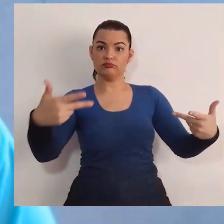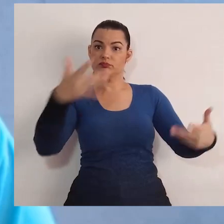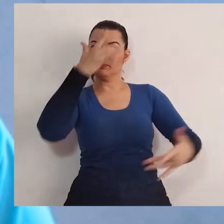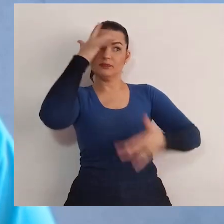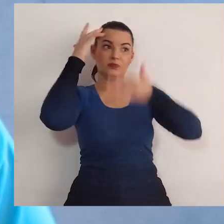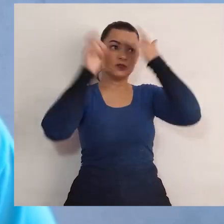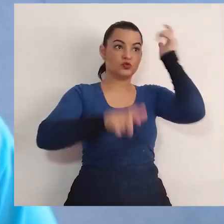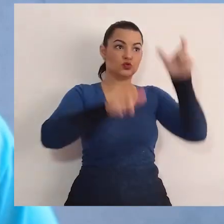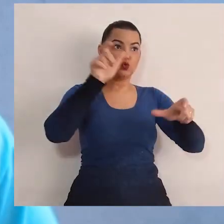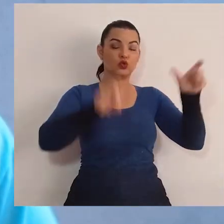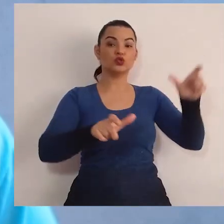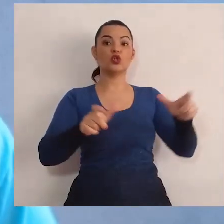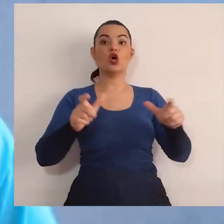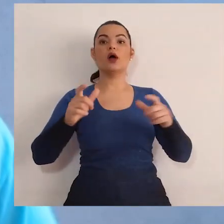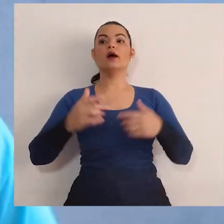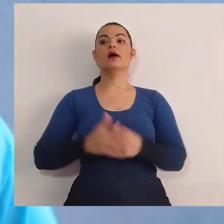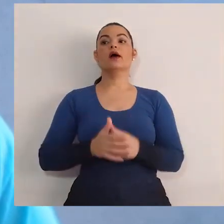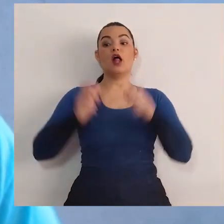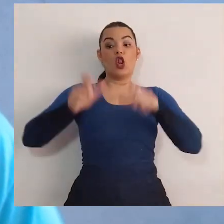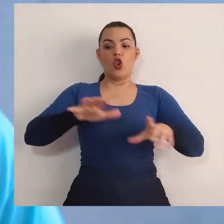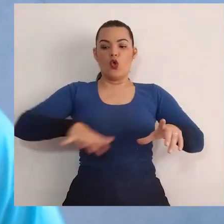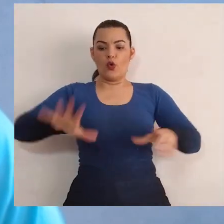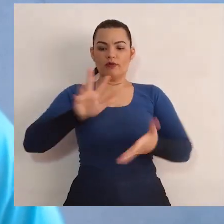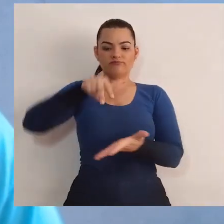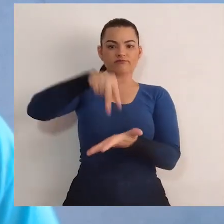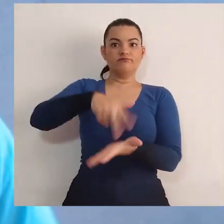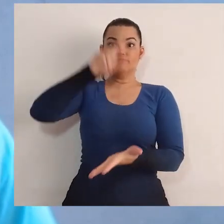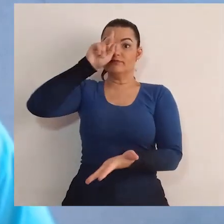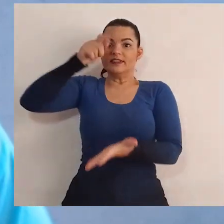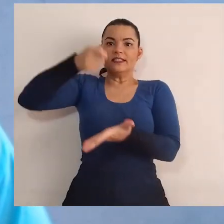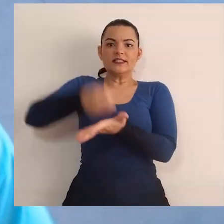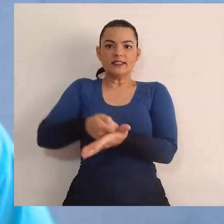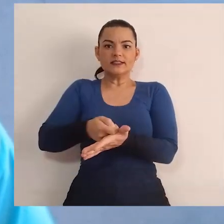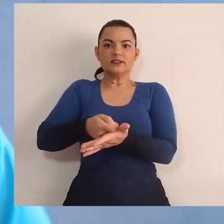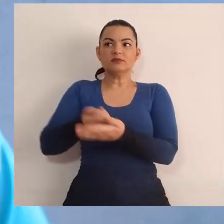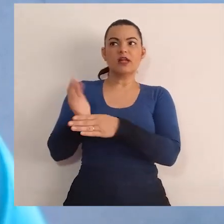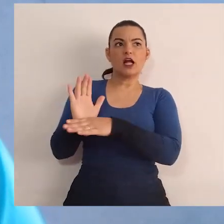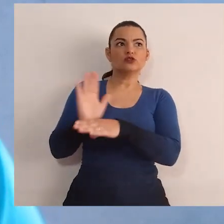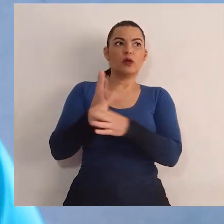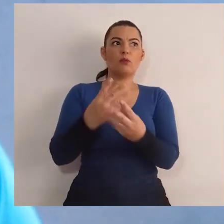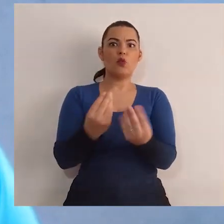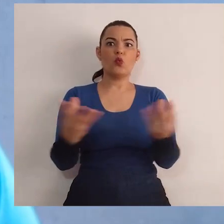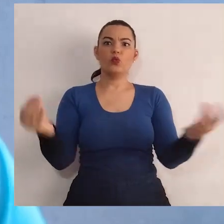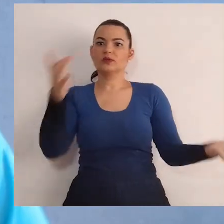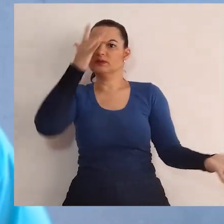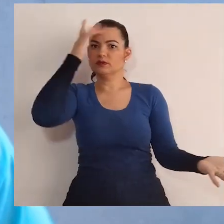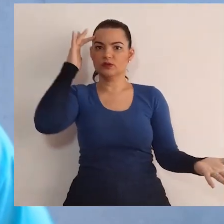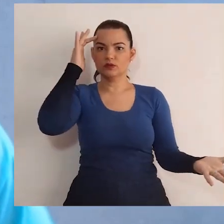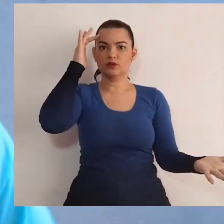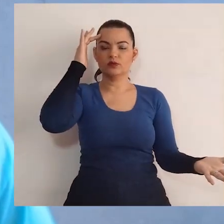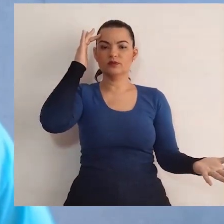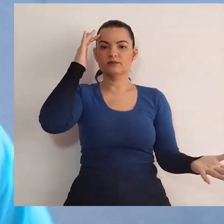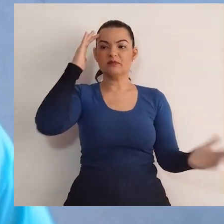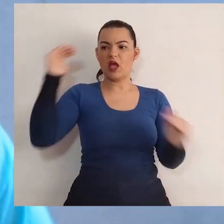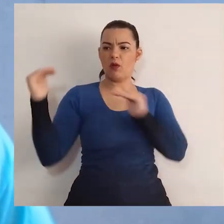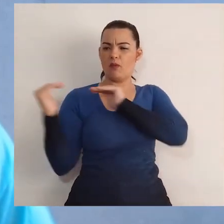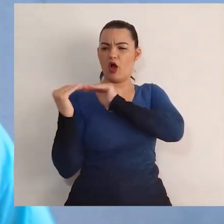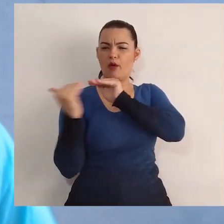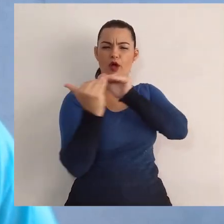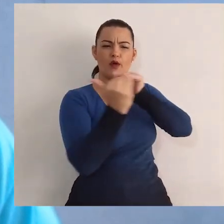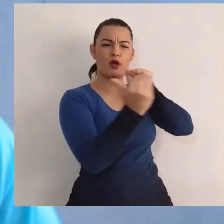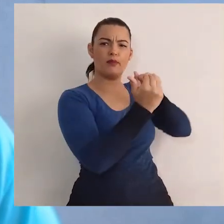grandes espaços decisórios, chegar em um consenso é algo bem difícil.